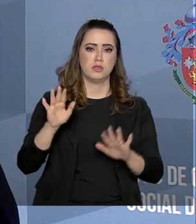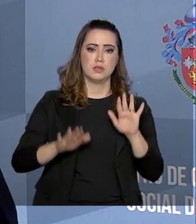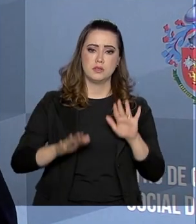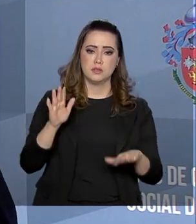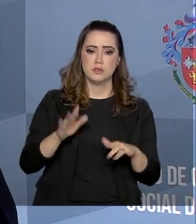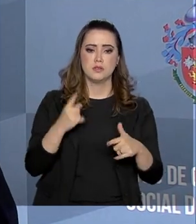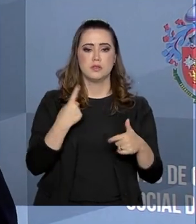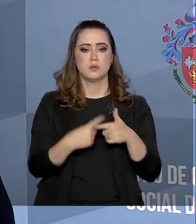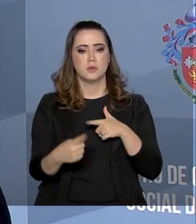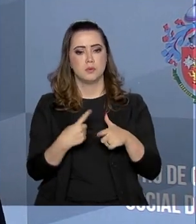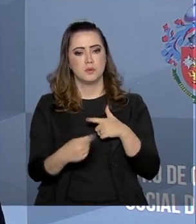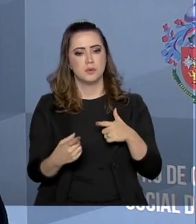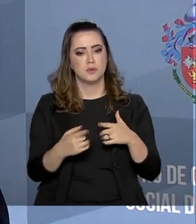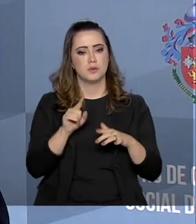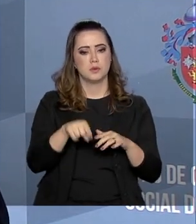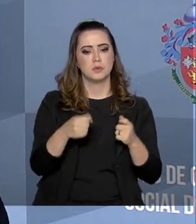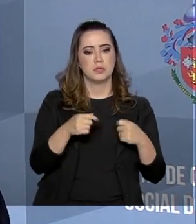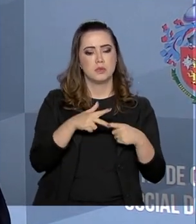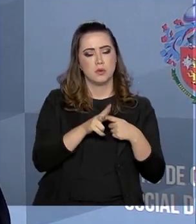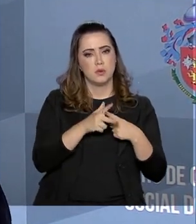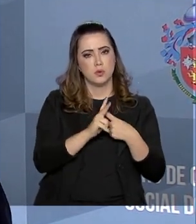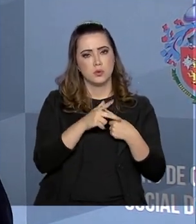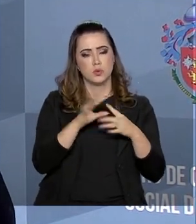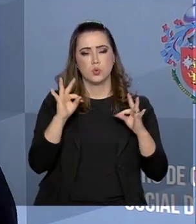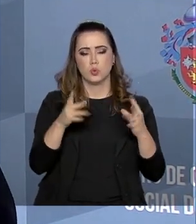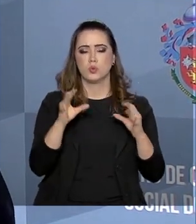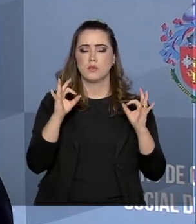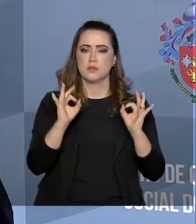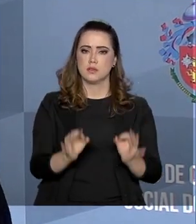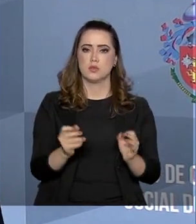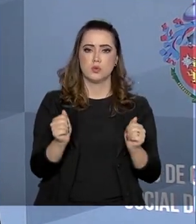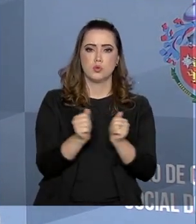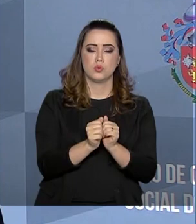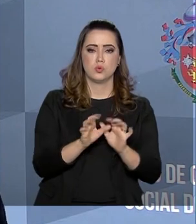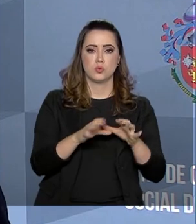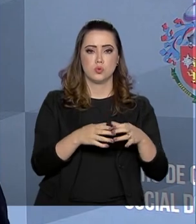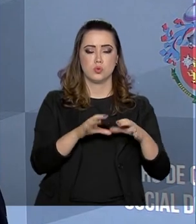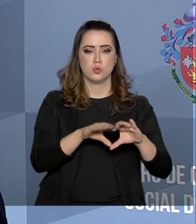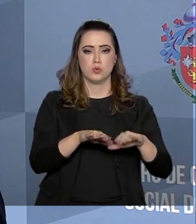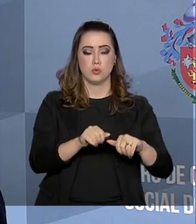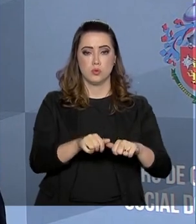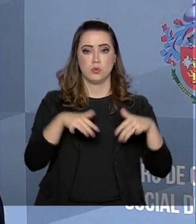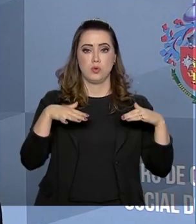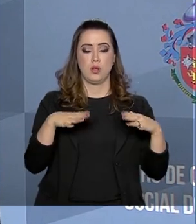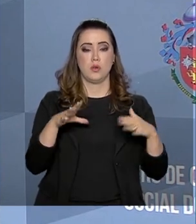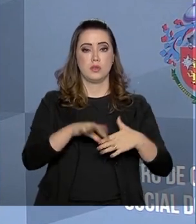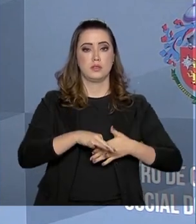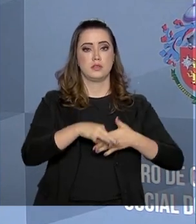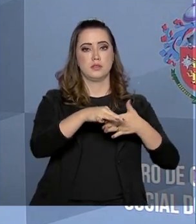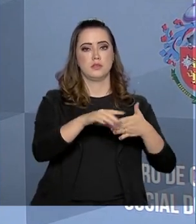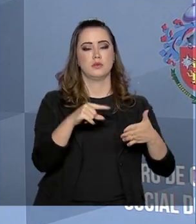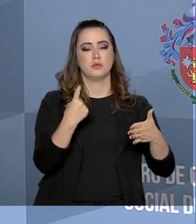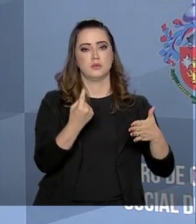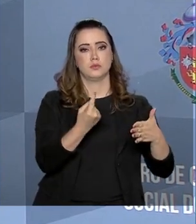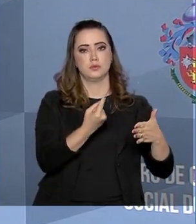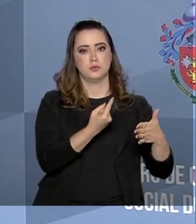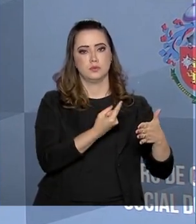Algumas questões serão corrigidas com toda a certeza junto ao plenário. O comando agora está com o nosso